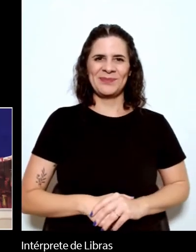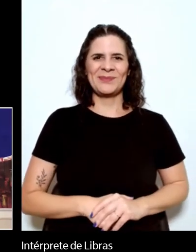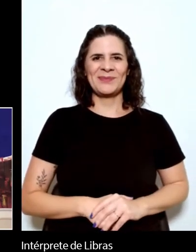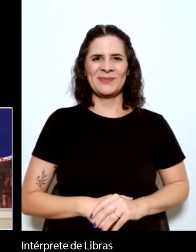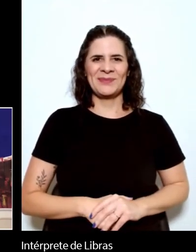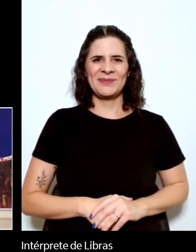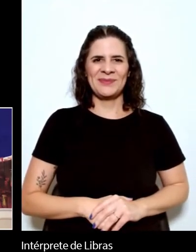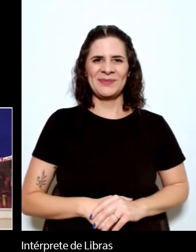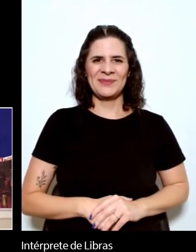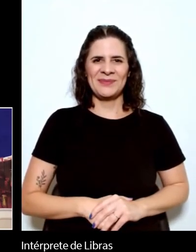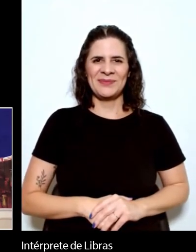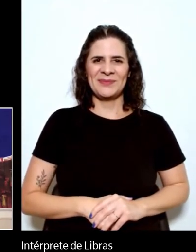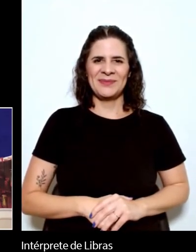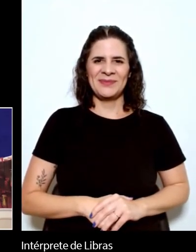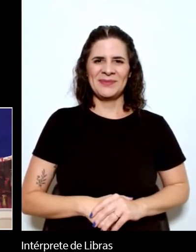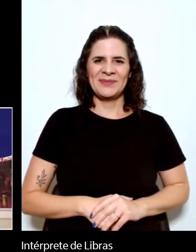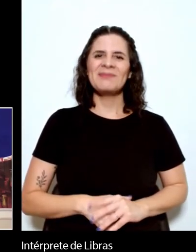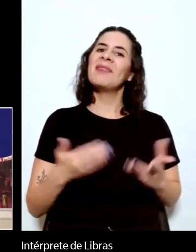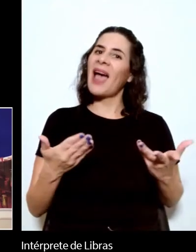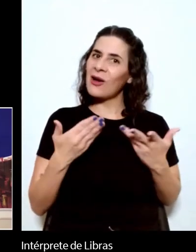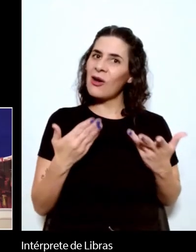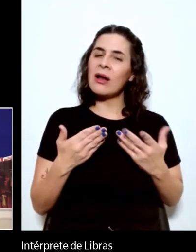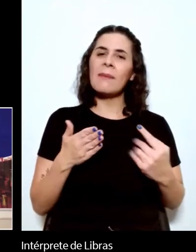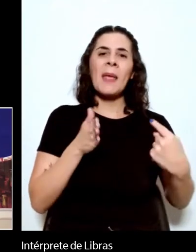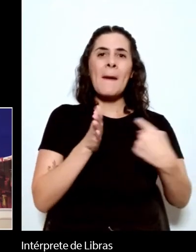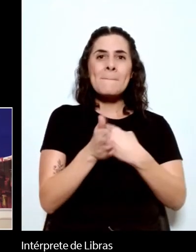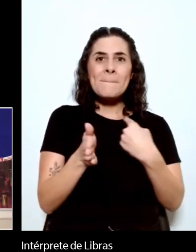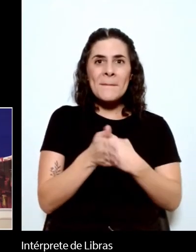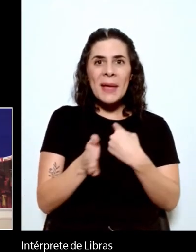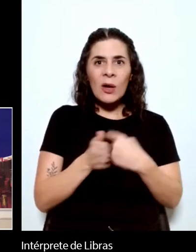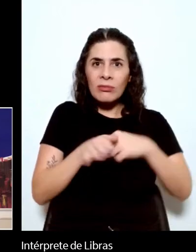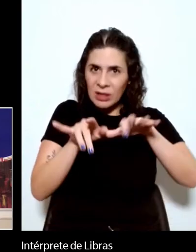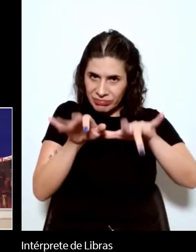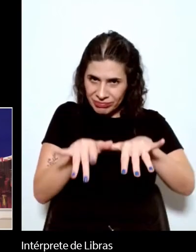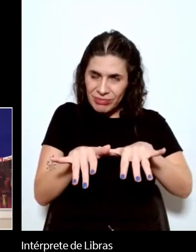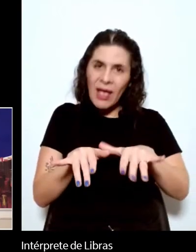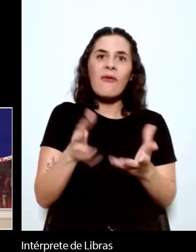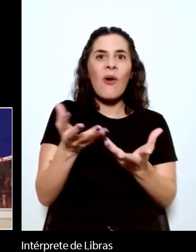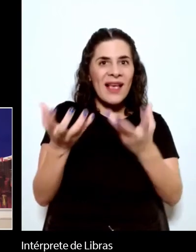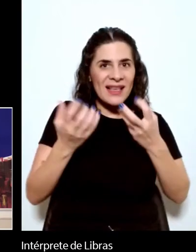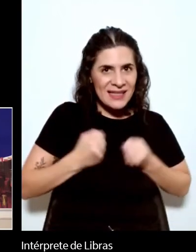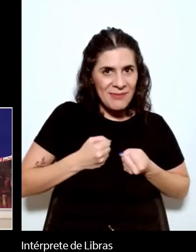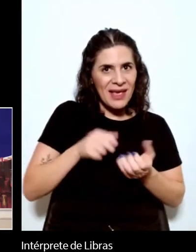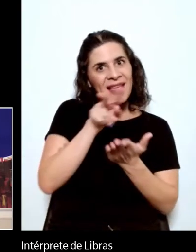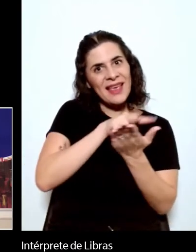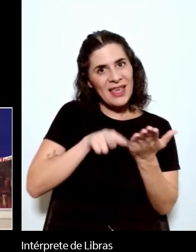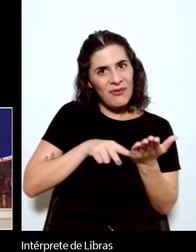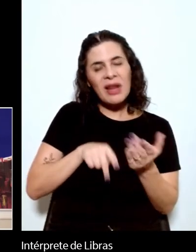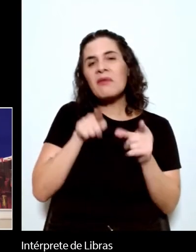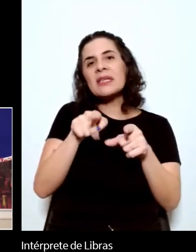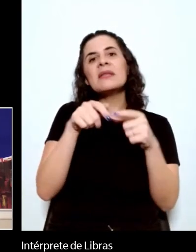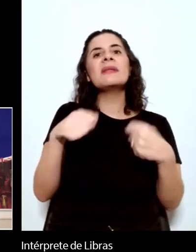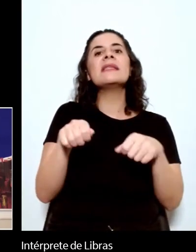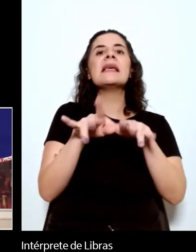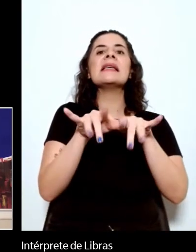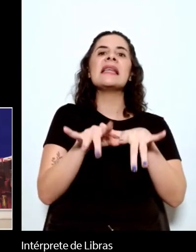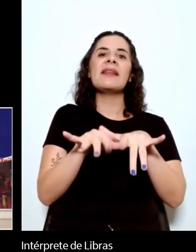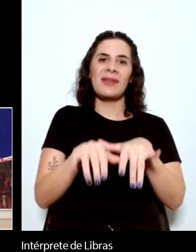Eu vou receber aqui as perguntas que vocês fizerem e vou lê-las. Vocês precisam fazer a pergunta por escrito.